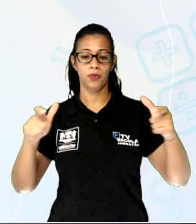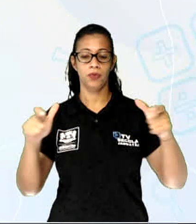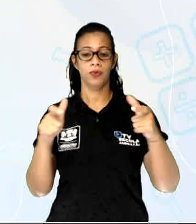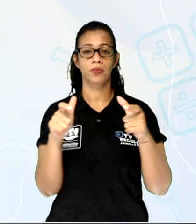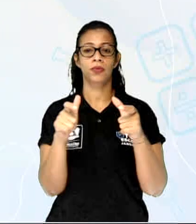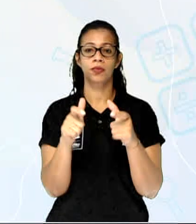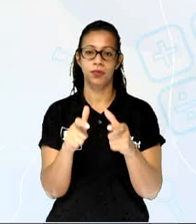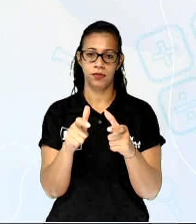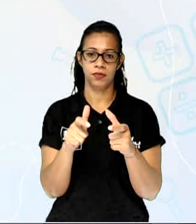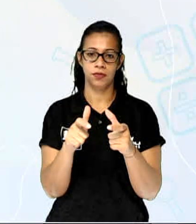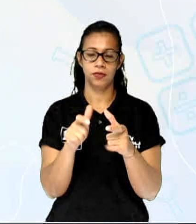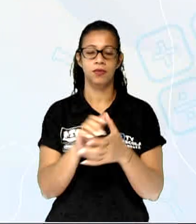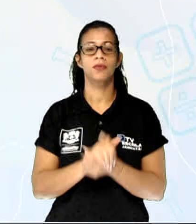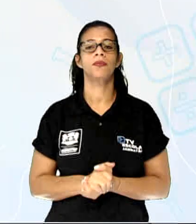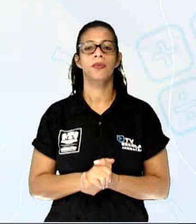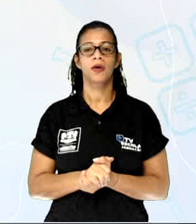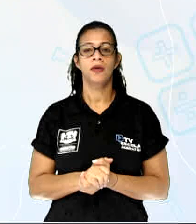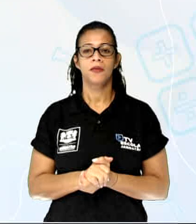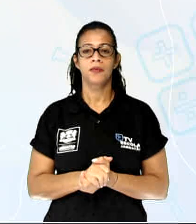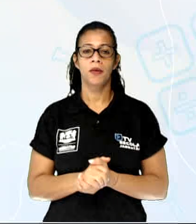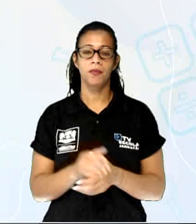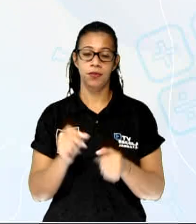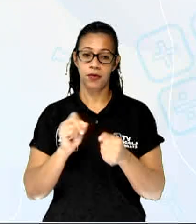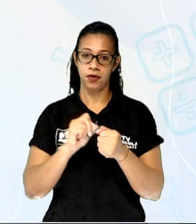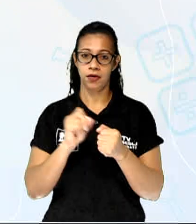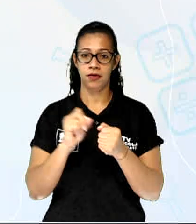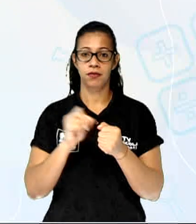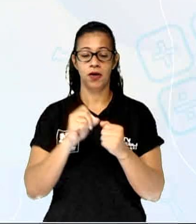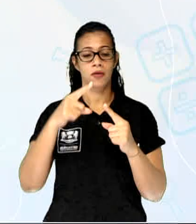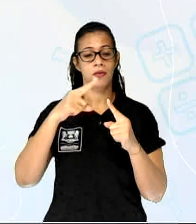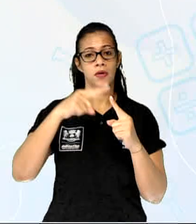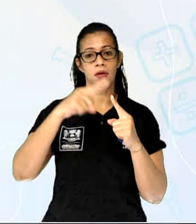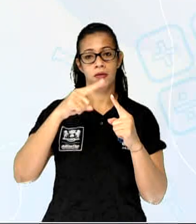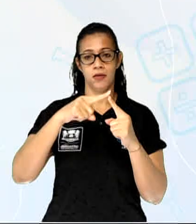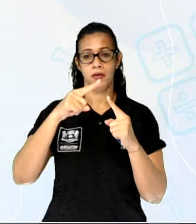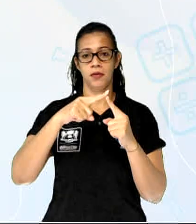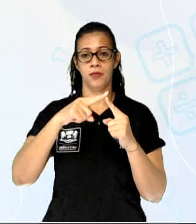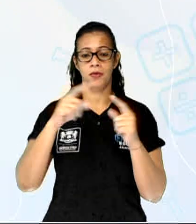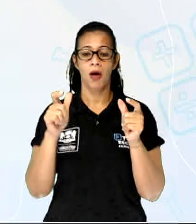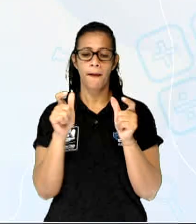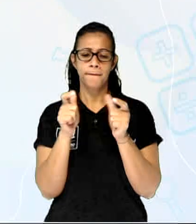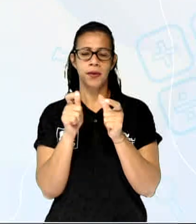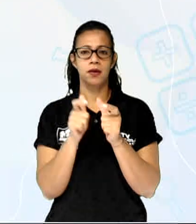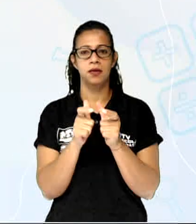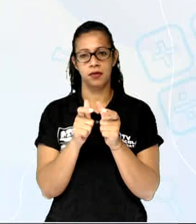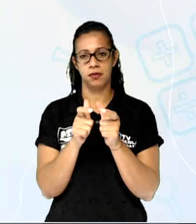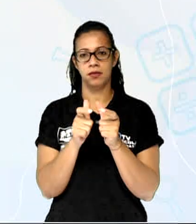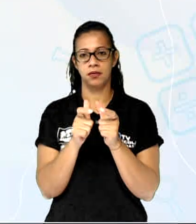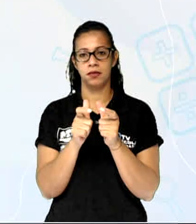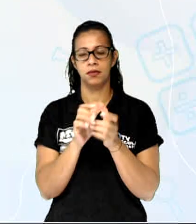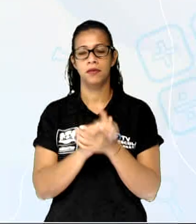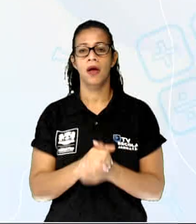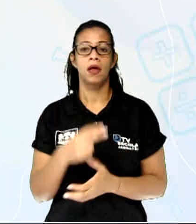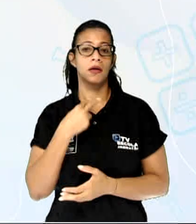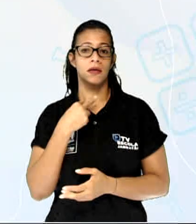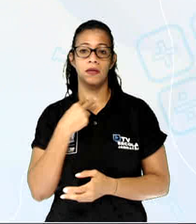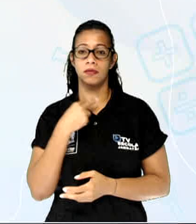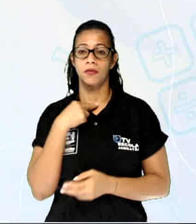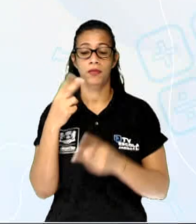e, portanto, são construídos em escalas bastante pequenas, ou seja, aquelas que não se podem observar detalhes